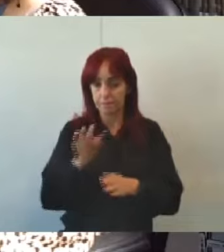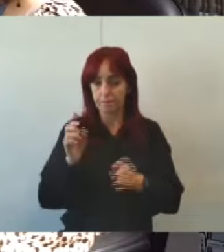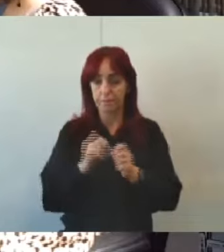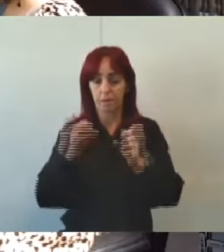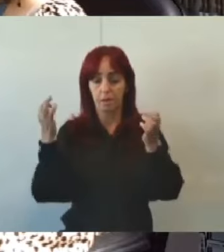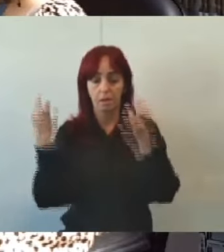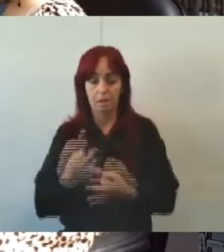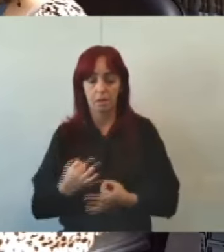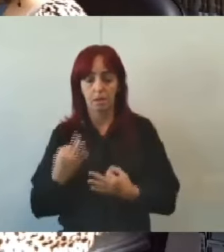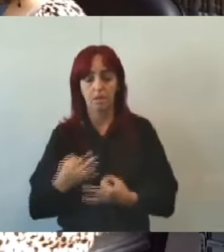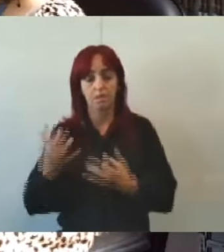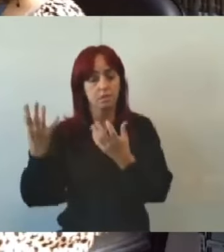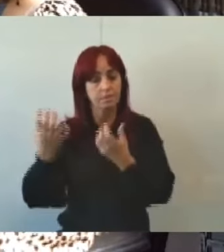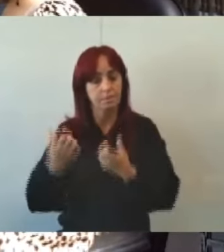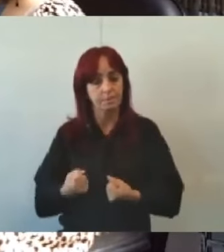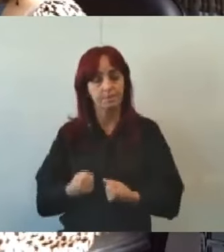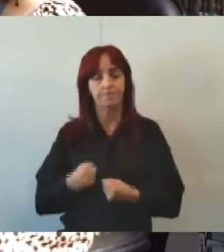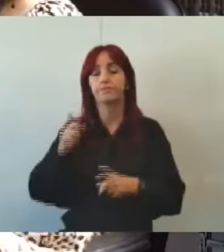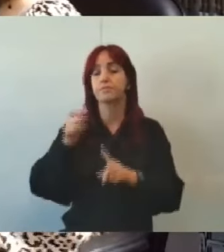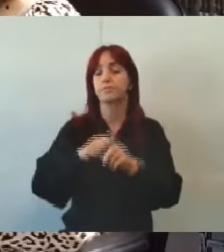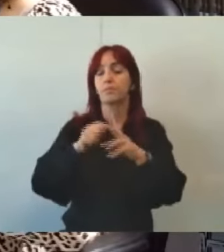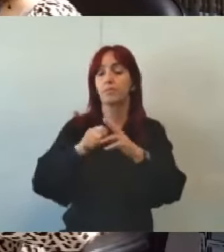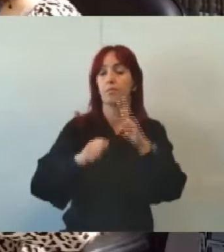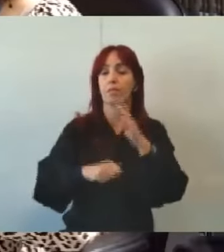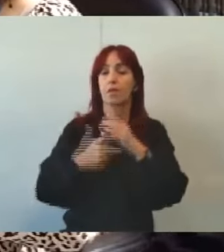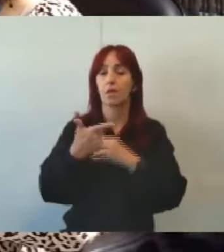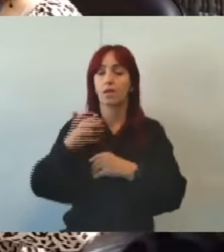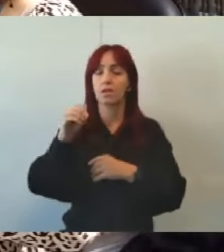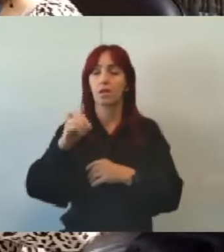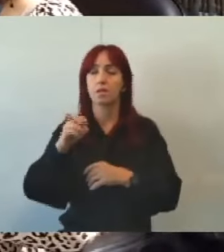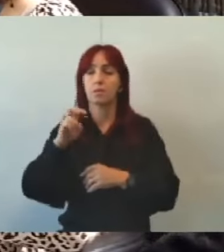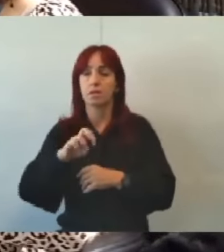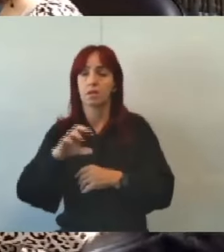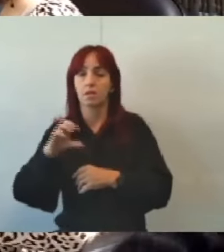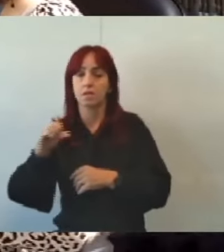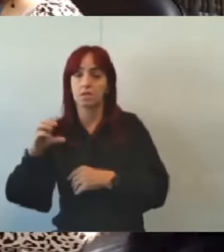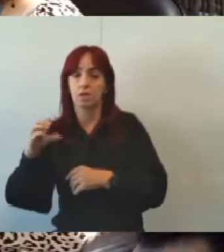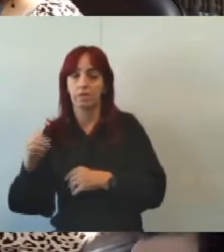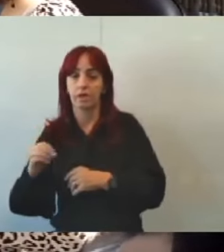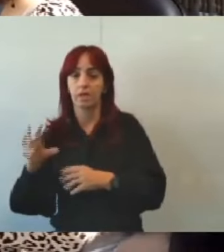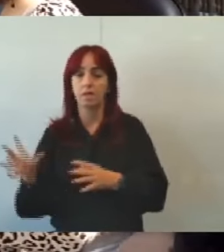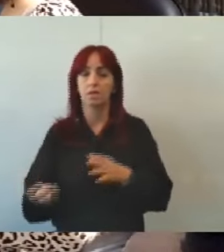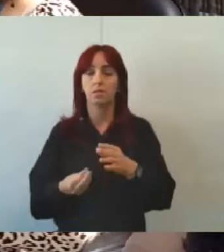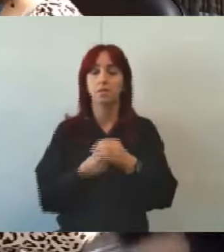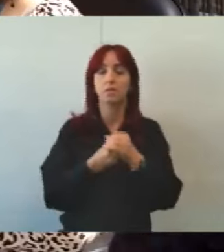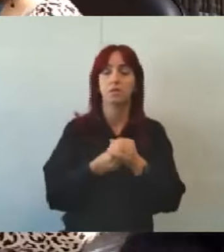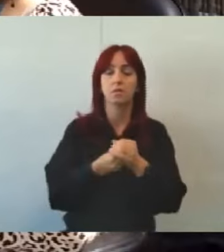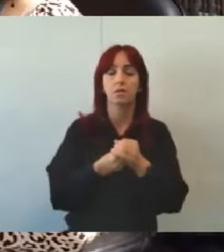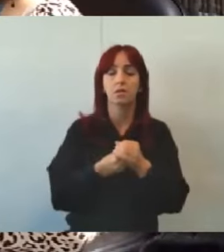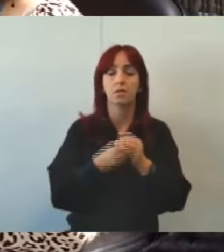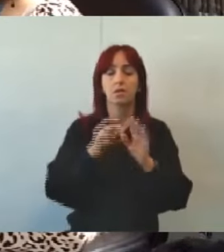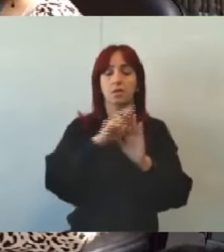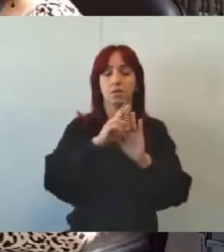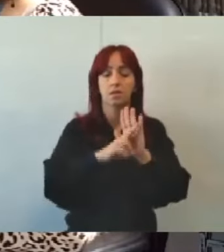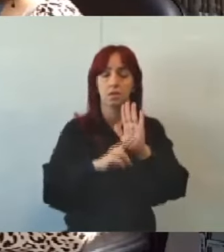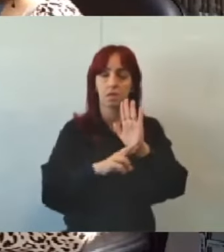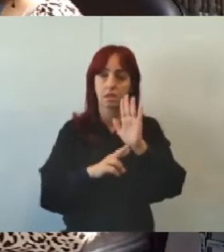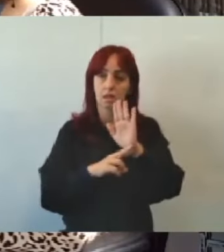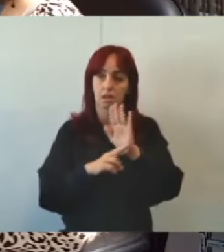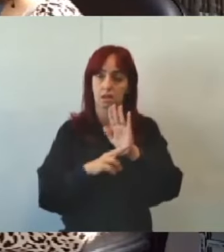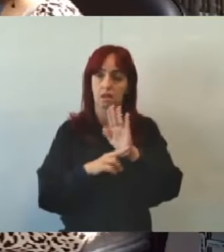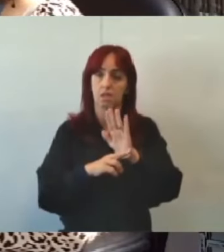recebimento pecuniário mensal no valor de 10.590 reais reajustável nos termos aplicados ao cargo de